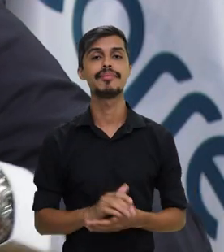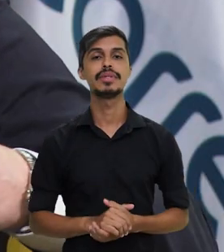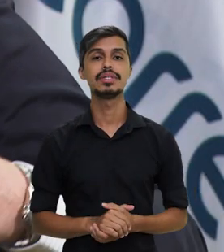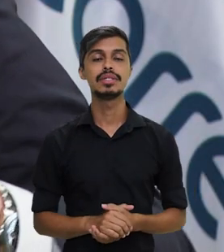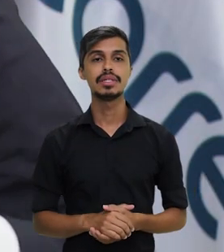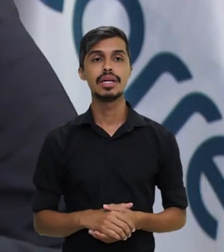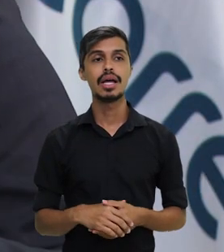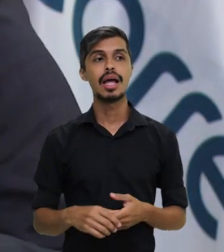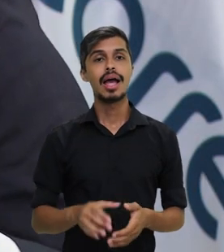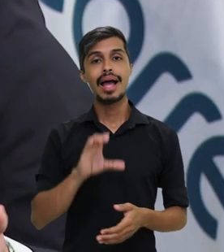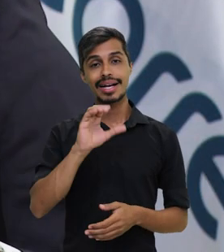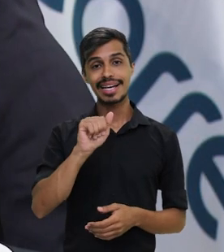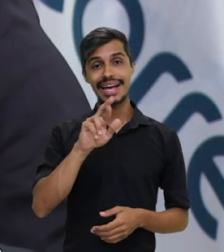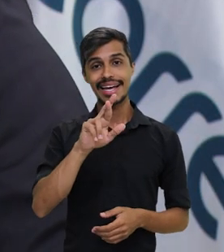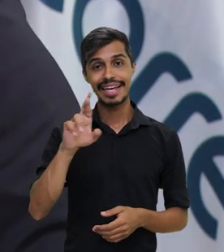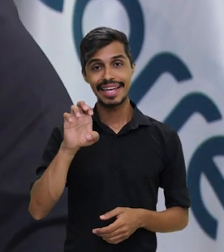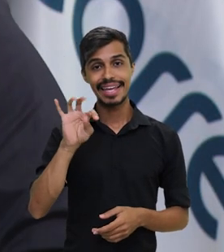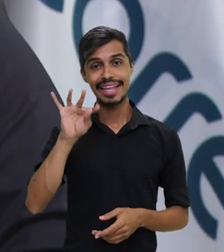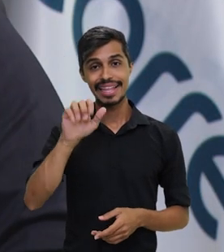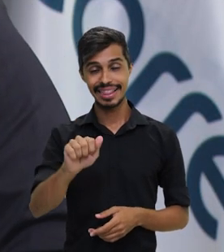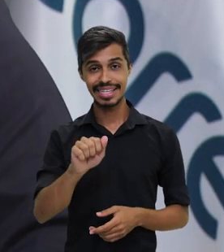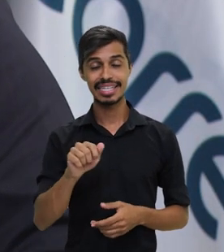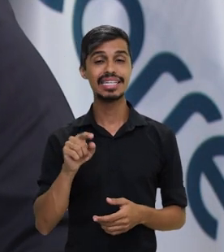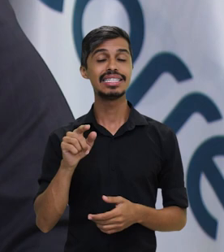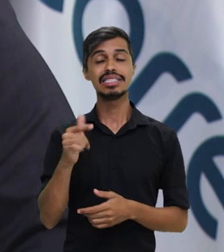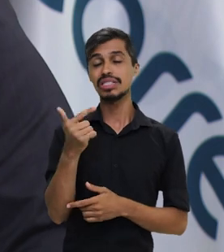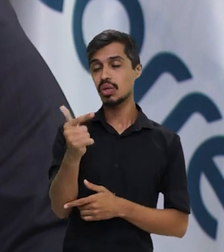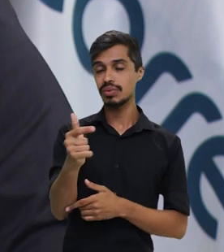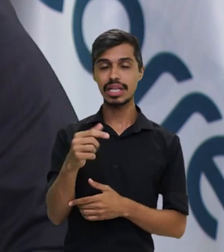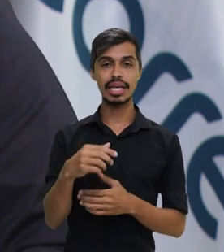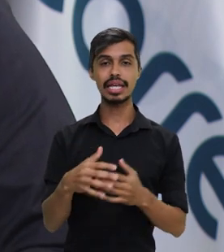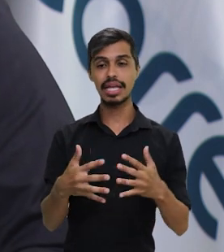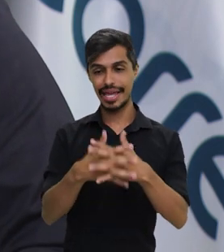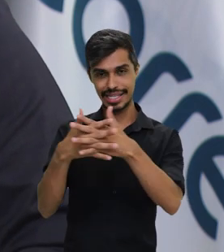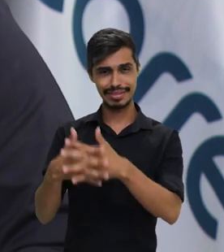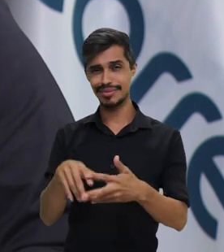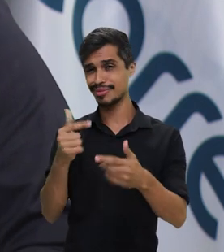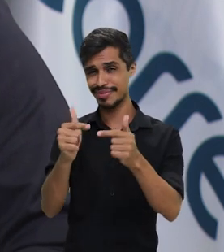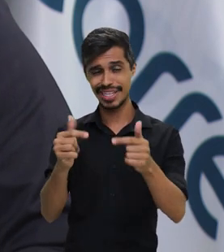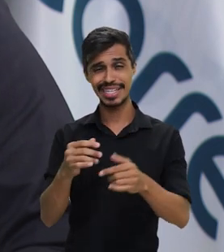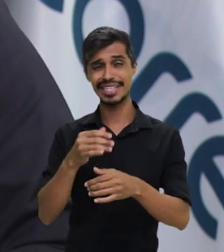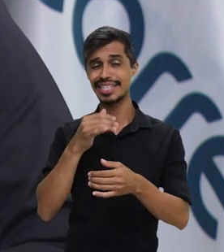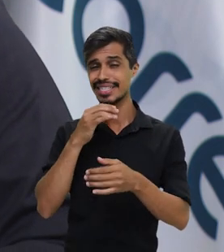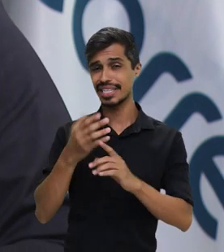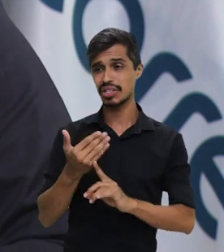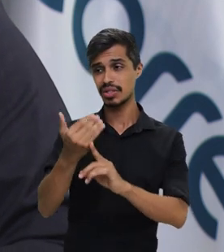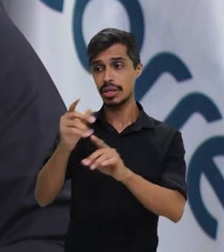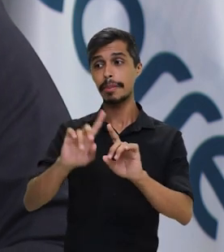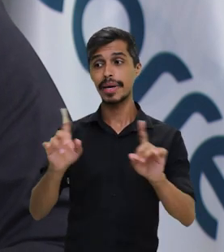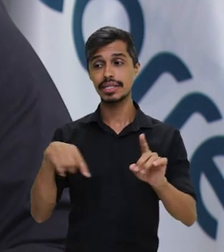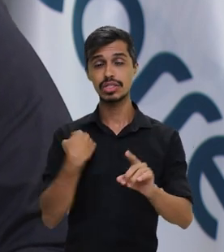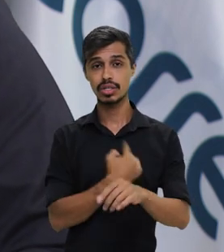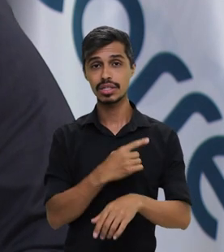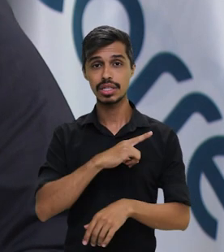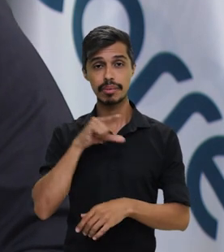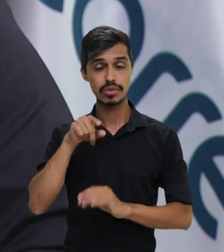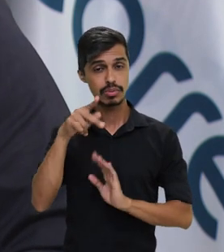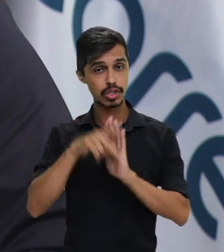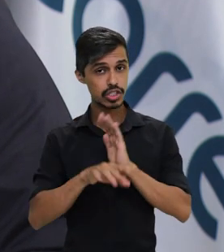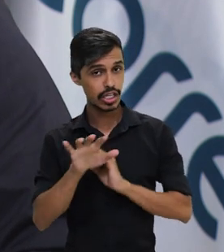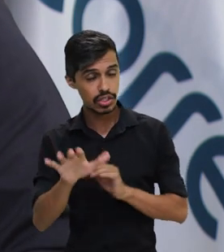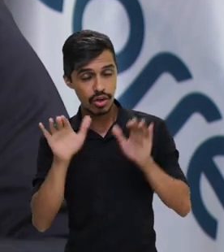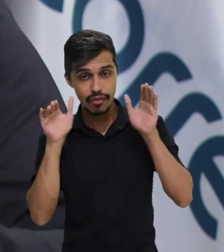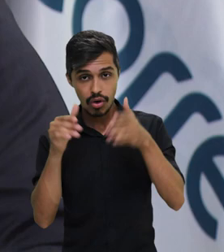A carreta é difícil, porque ainda não tem uma tecnologia específica para carreta, mas a gente tem uma pauta aqui e um projeto